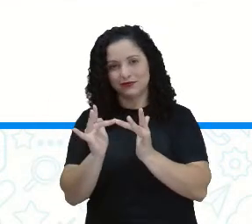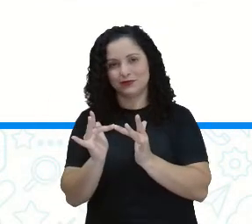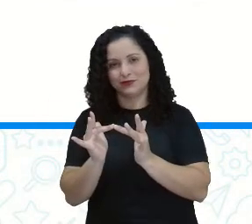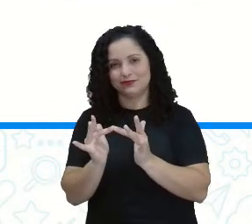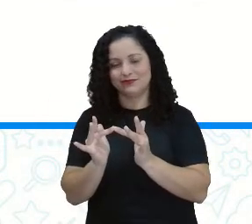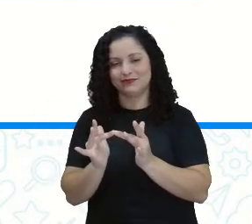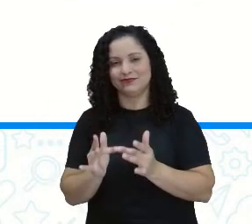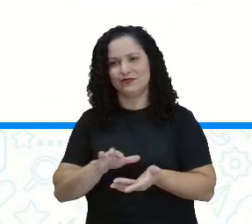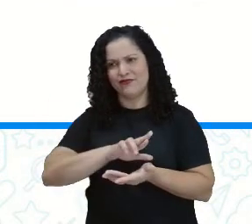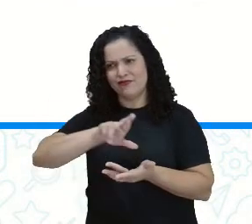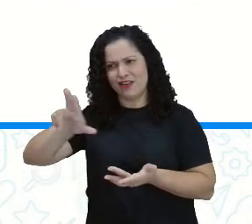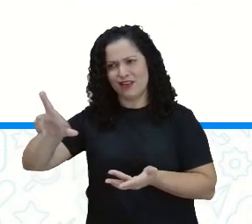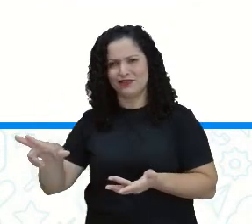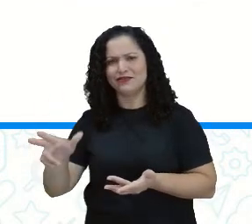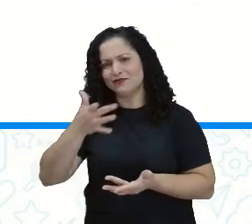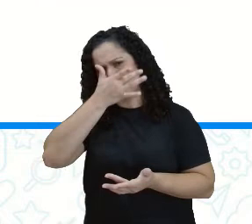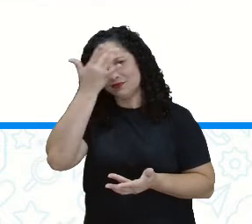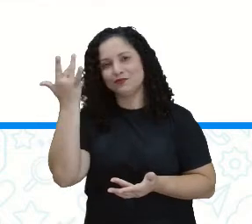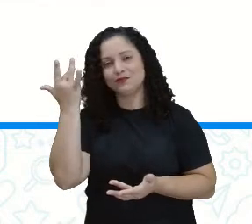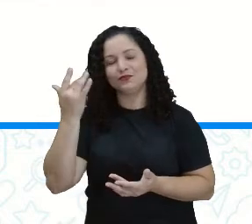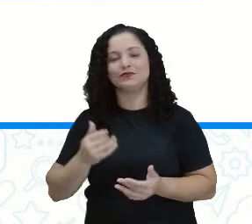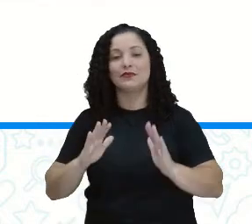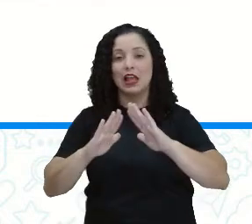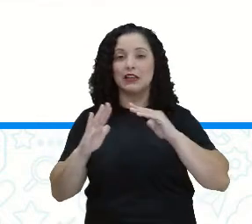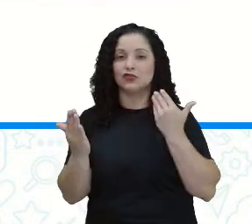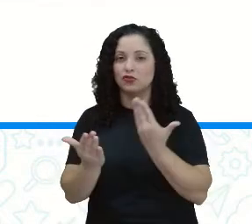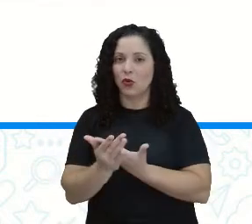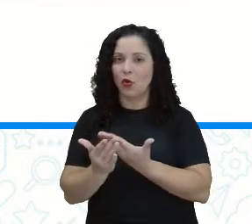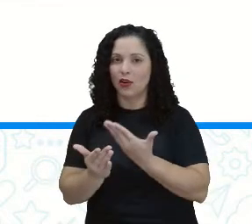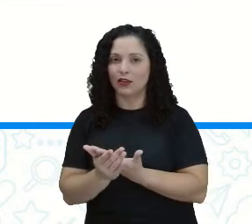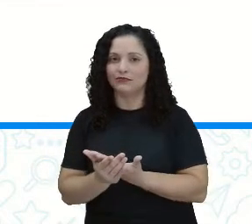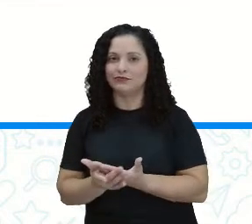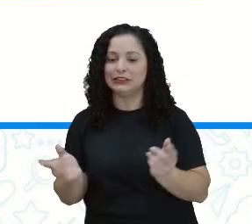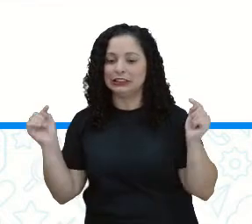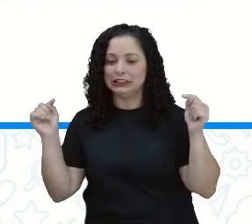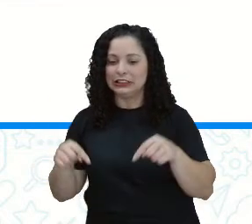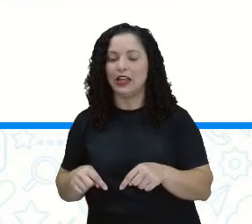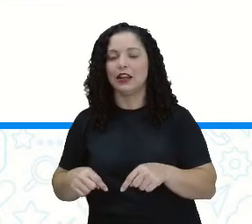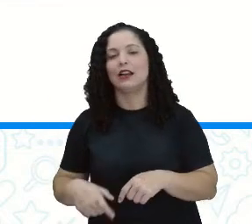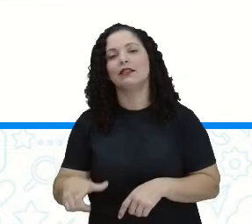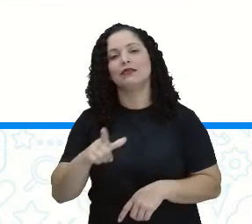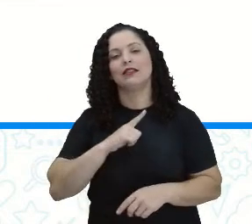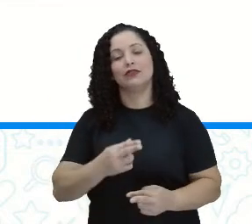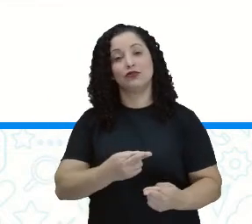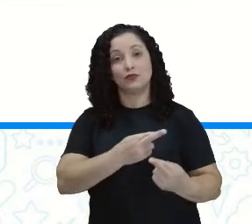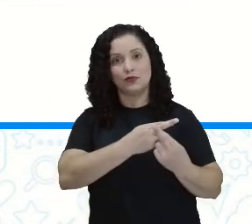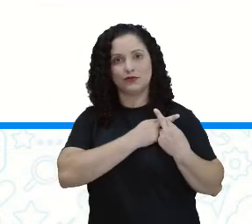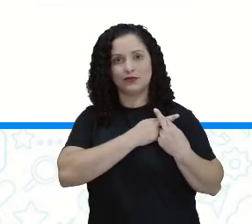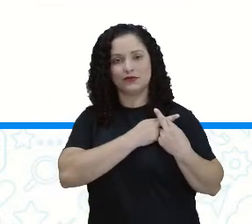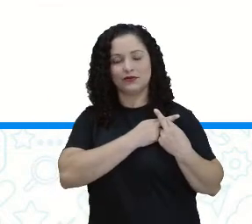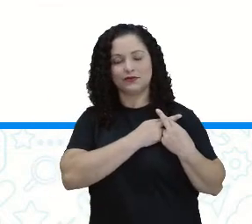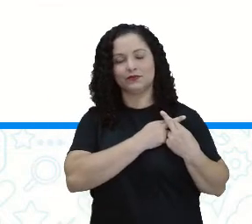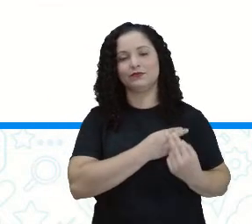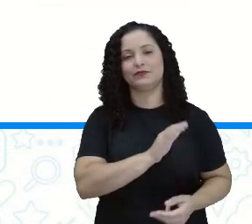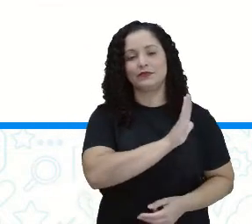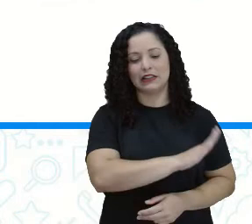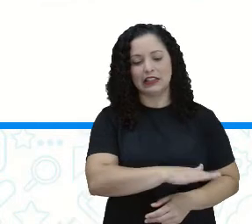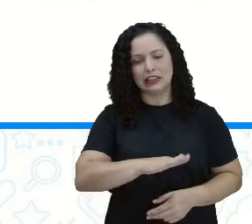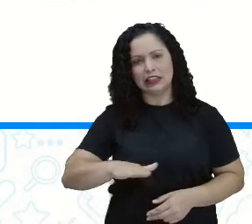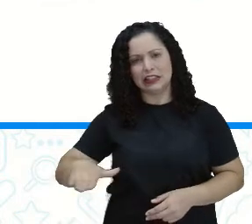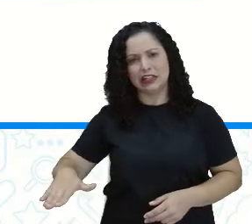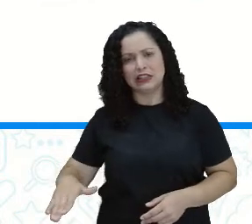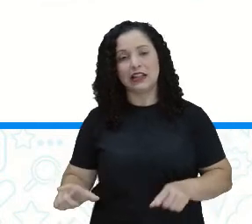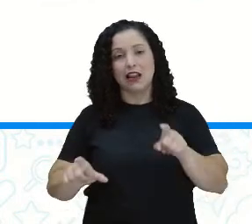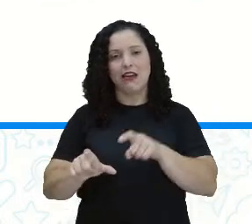com mais pessoas. A escola começa a aprender a ser responsável. A criança se torna